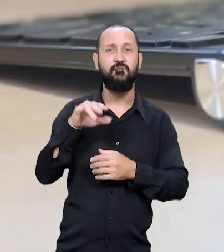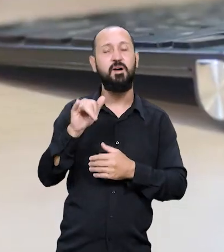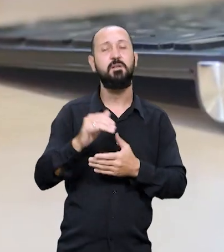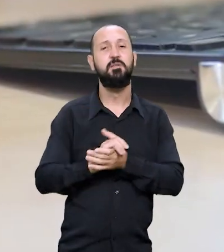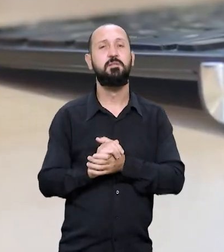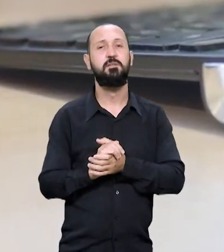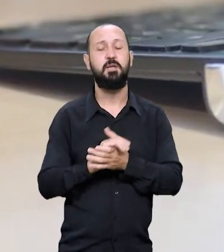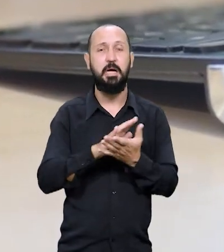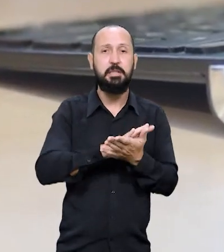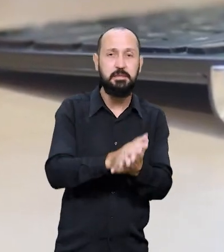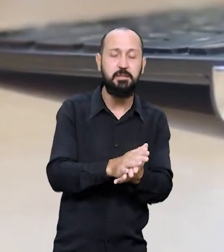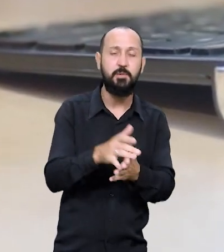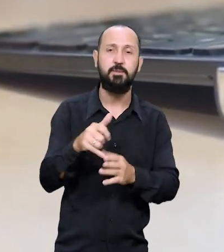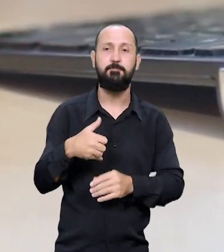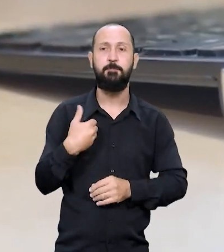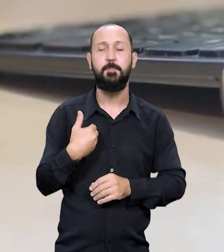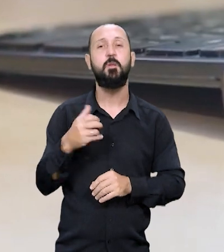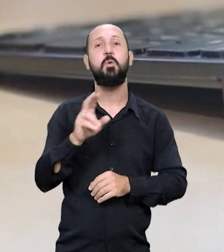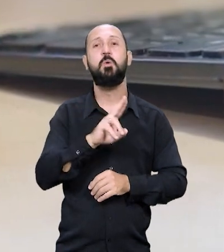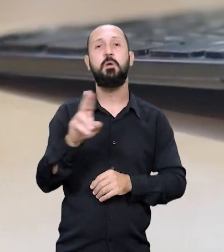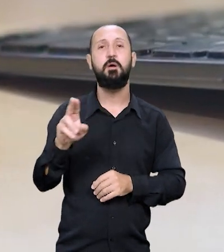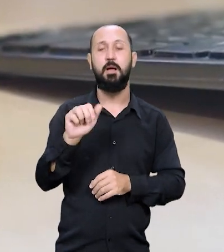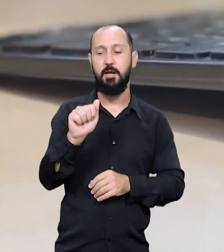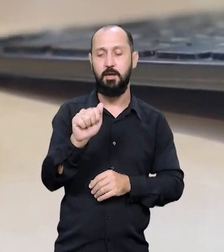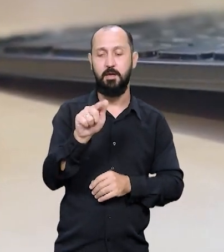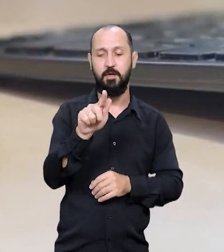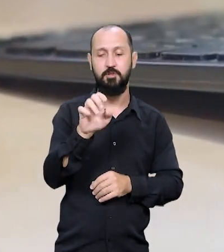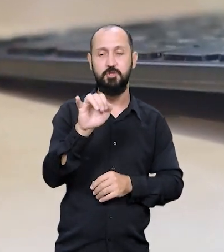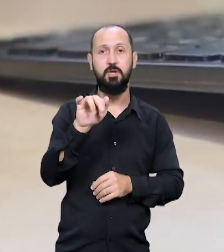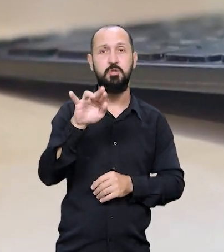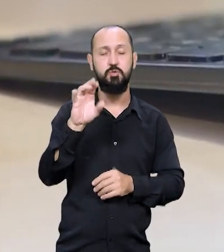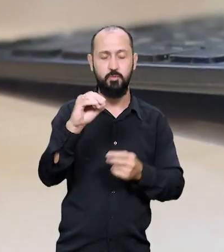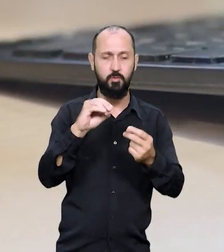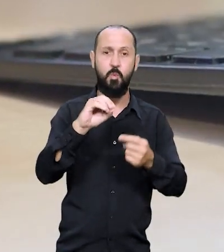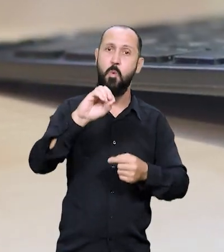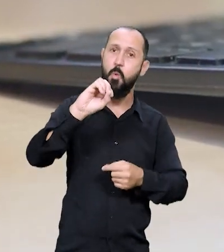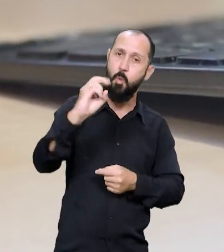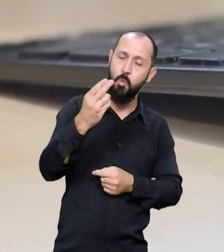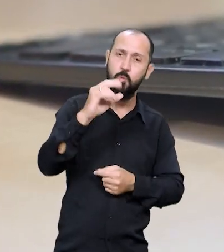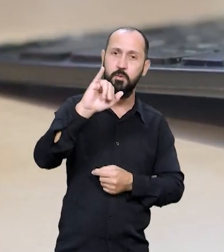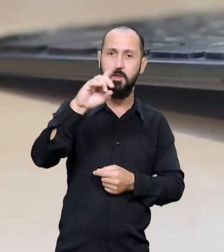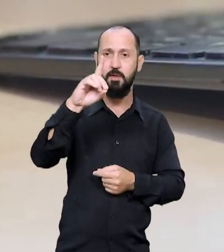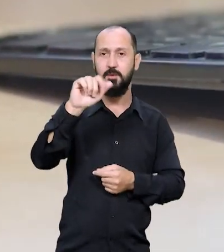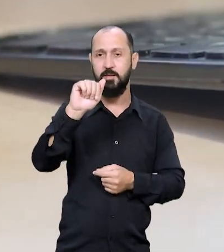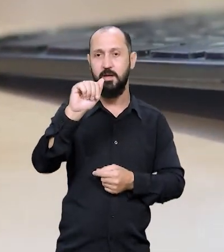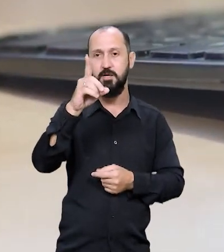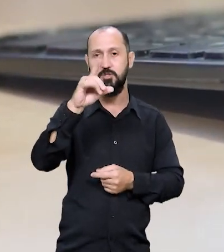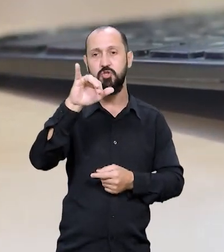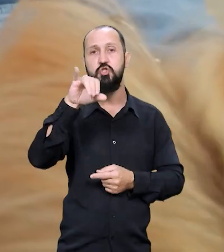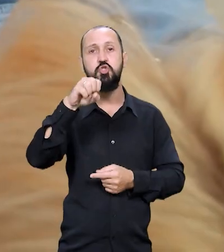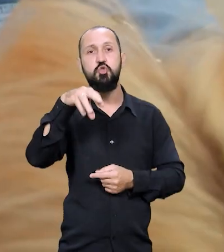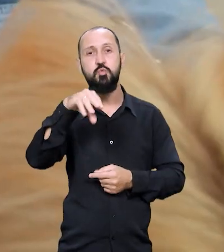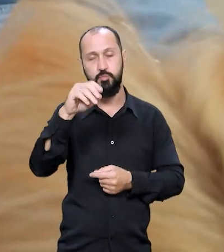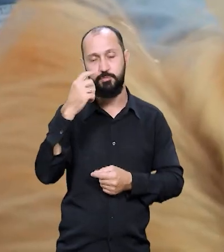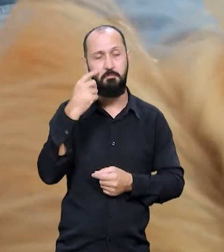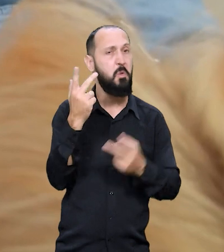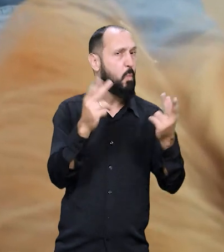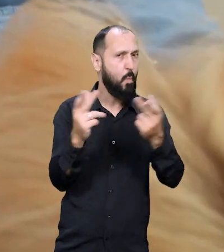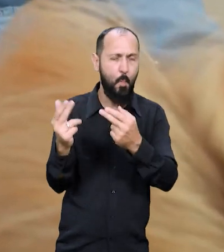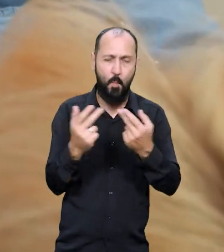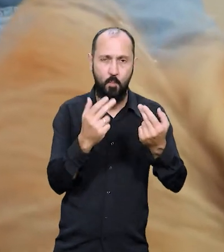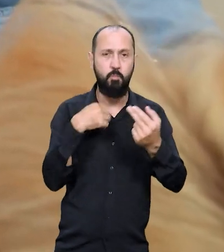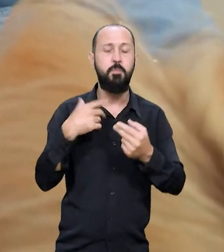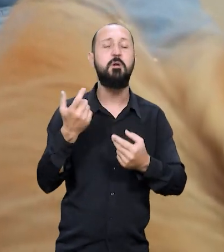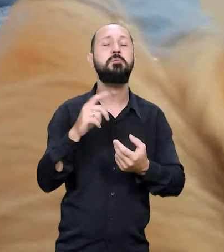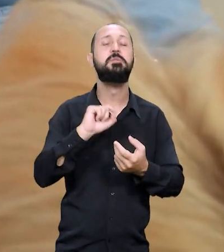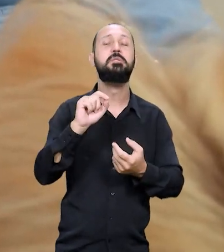sofrer. A discriminação por causa da idade também é chamada de ageísmo ou idadismo, todas têm o mesmo conceito. Os idosos